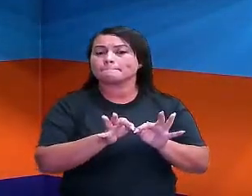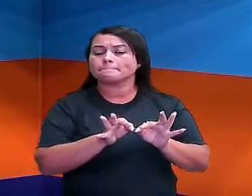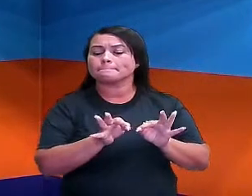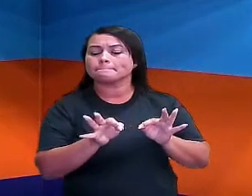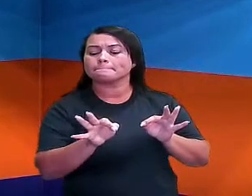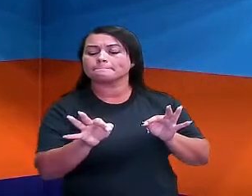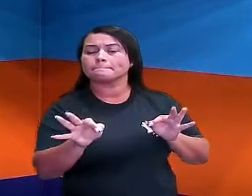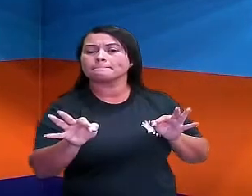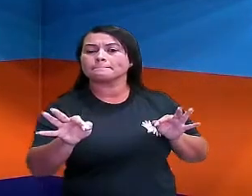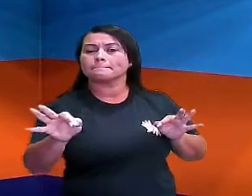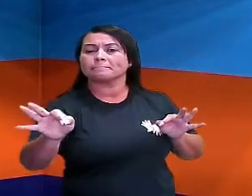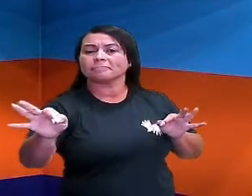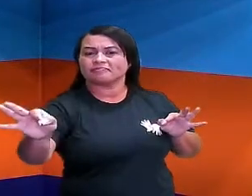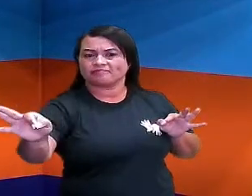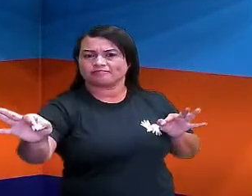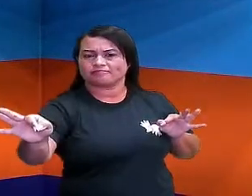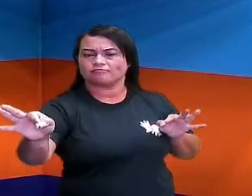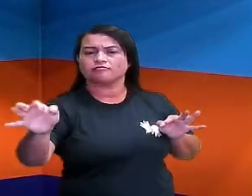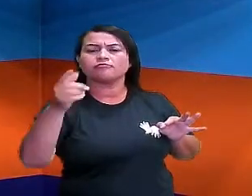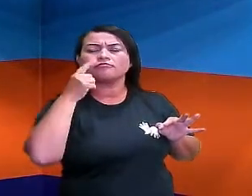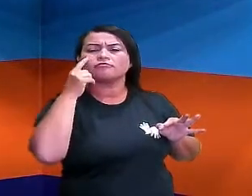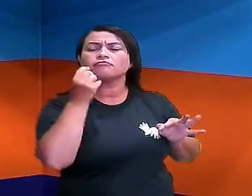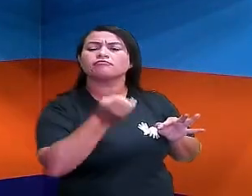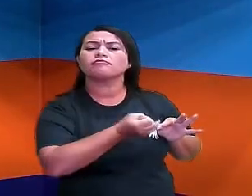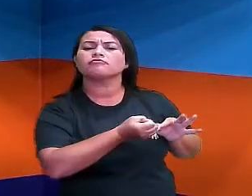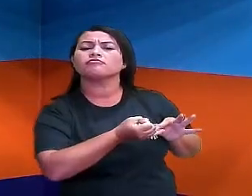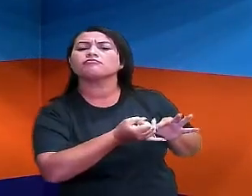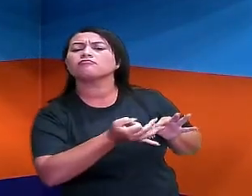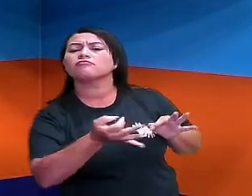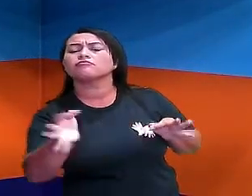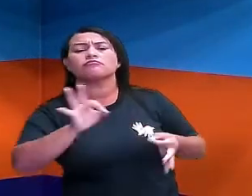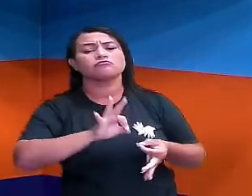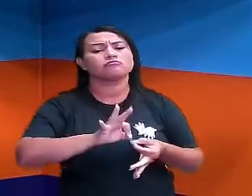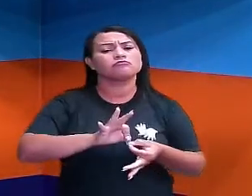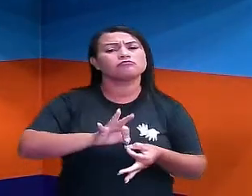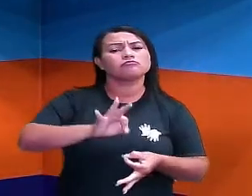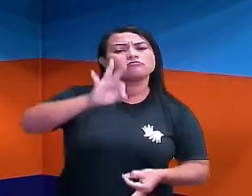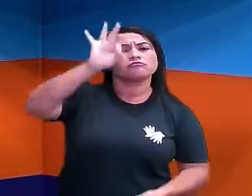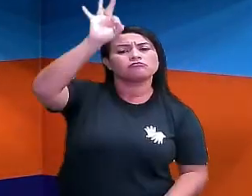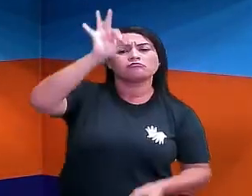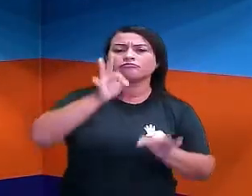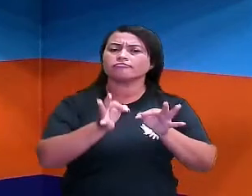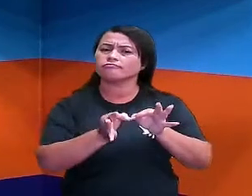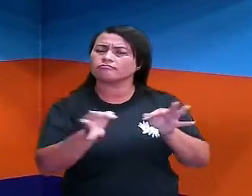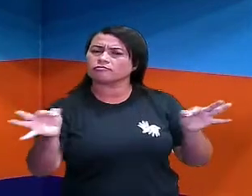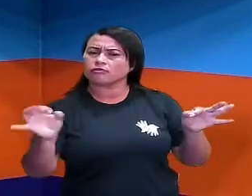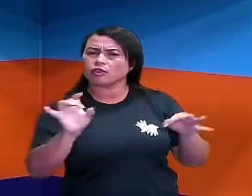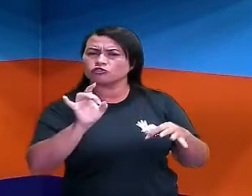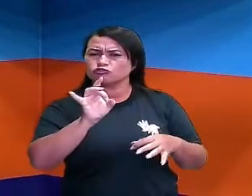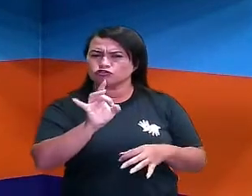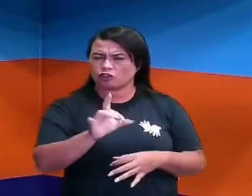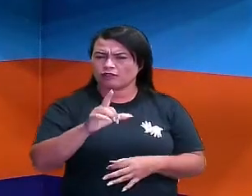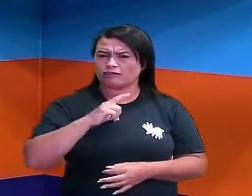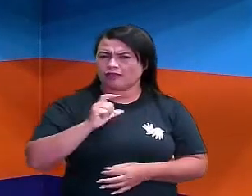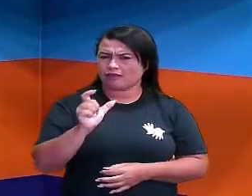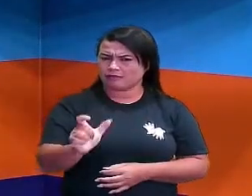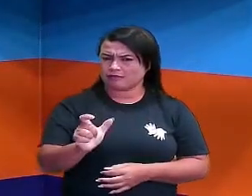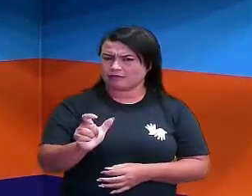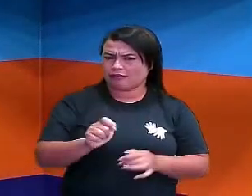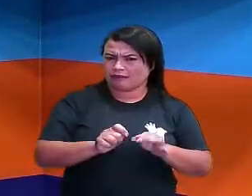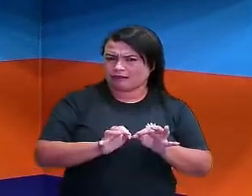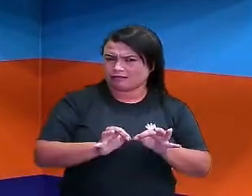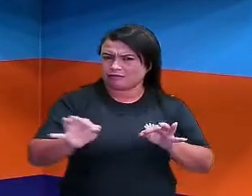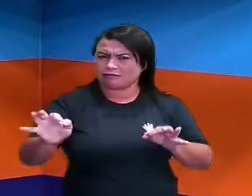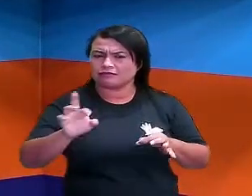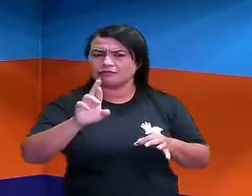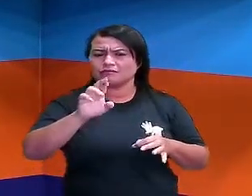É para medir o comprimento, o tamanho das coisas. Só tem a trena? Não. Eu tenho também